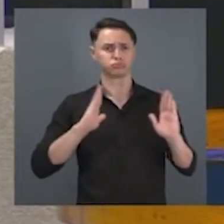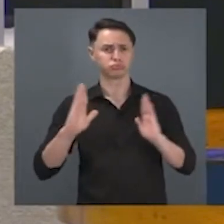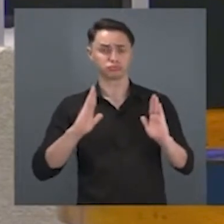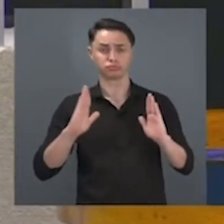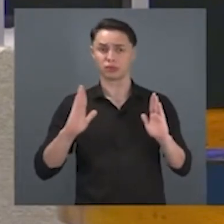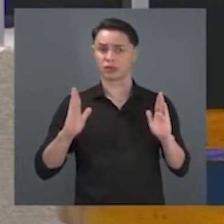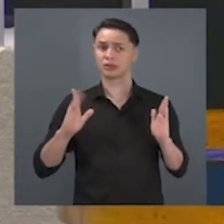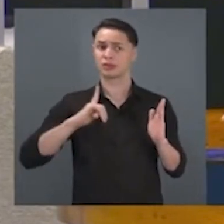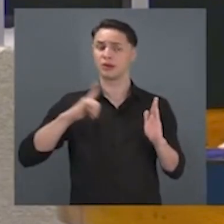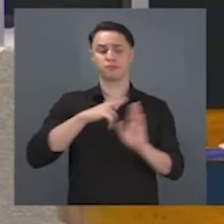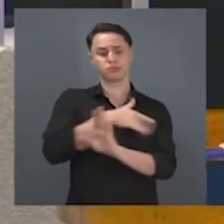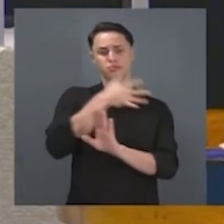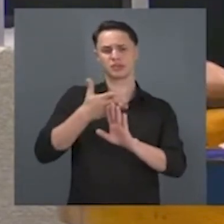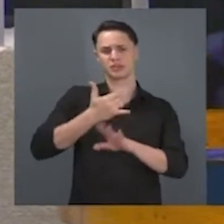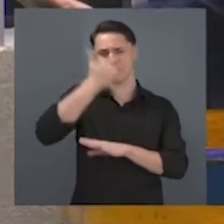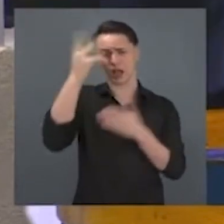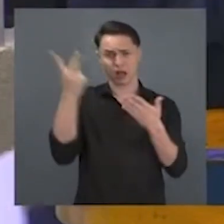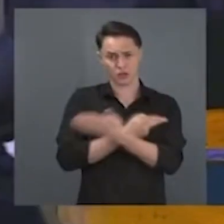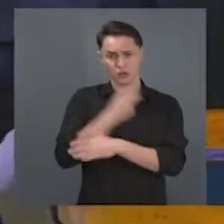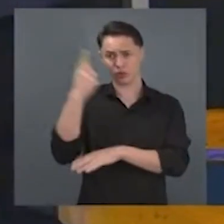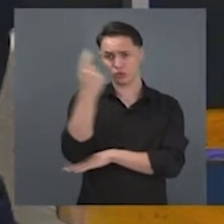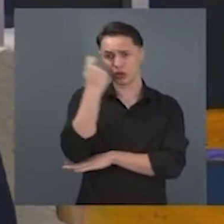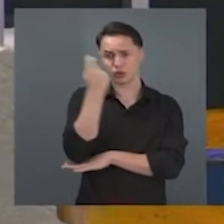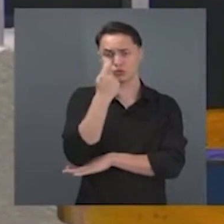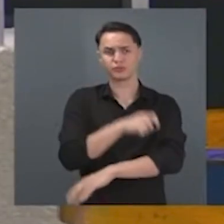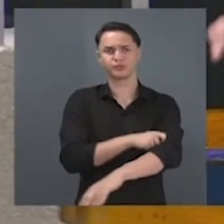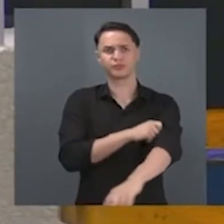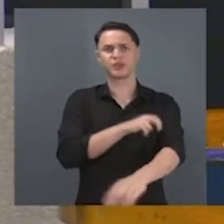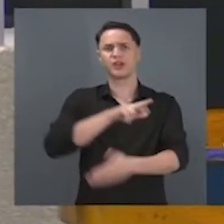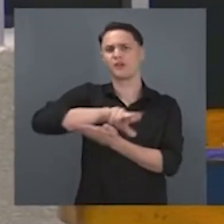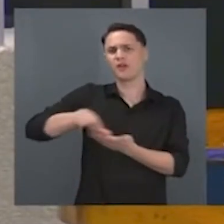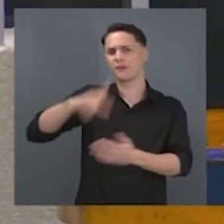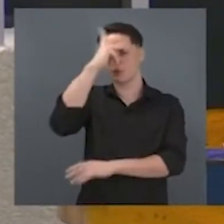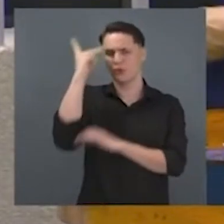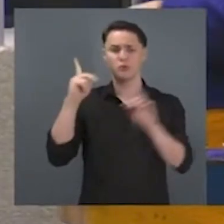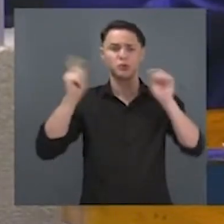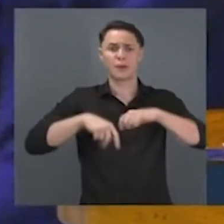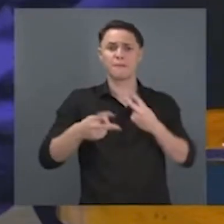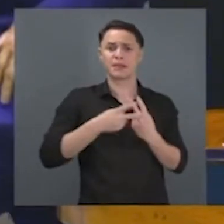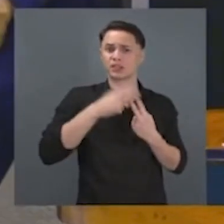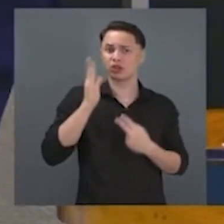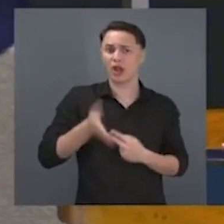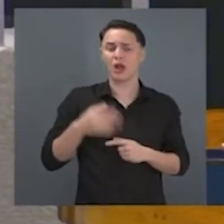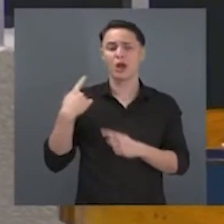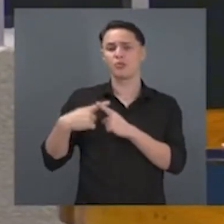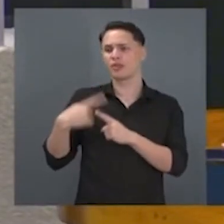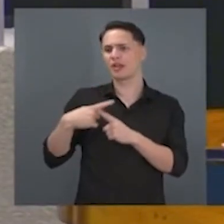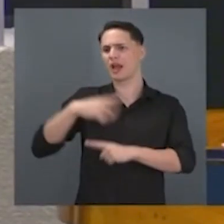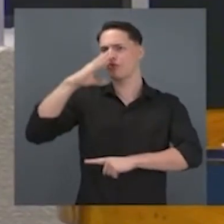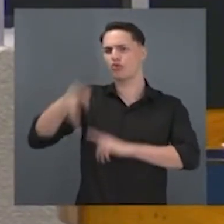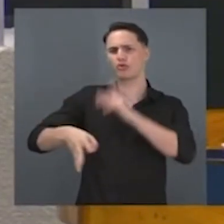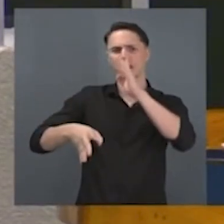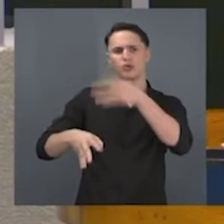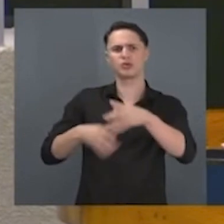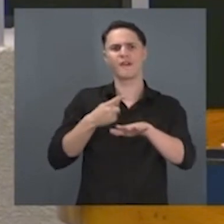tragédia que aconteceu no Rio Grande do Sul, várias pessoas poderiam estar presas, porque estão sendo acusadas de